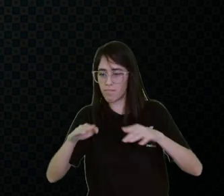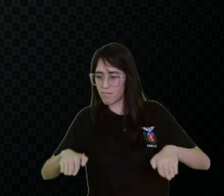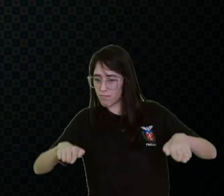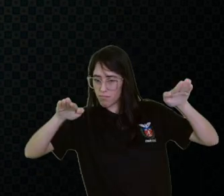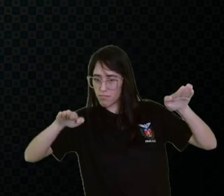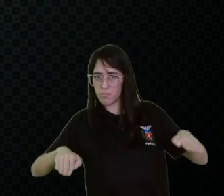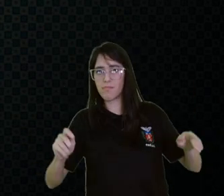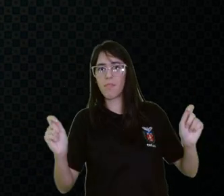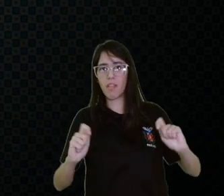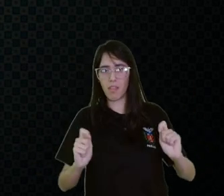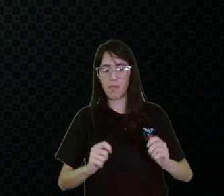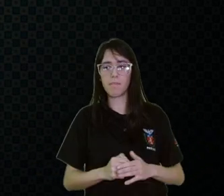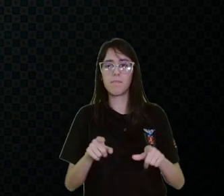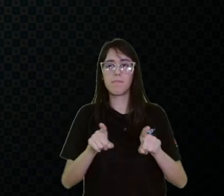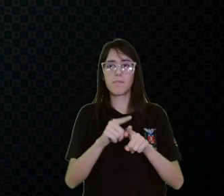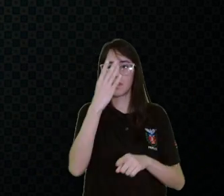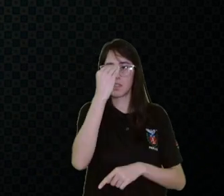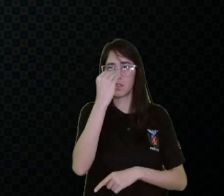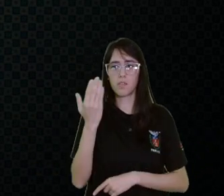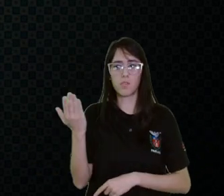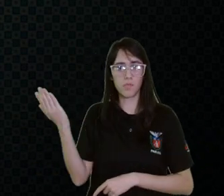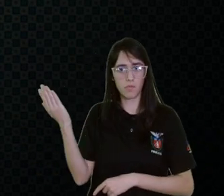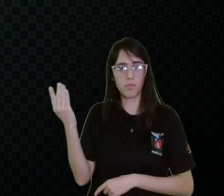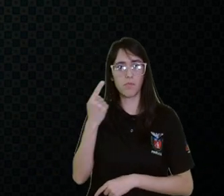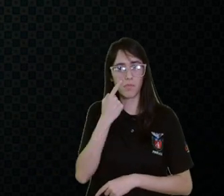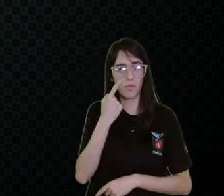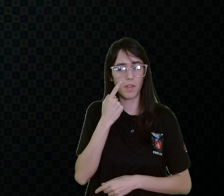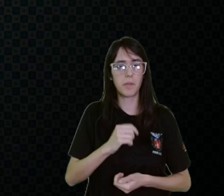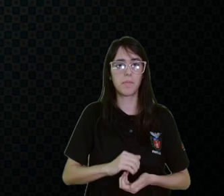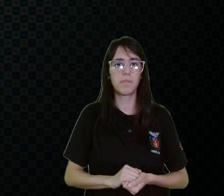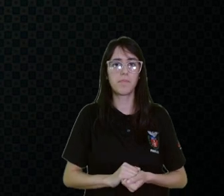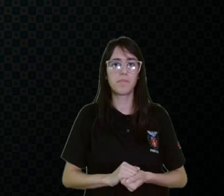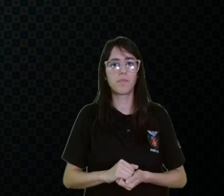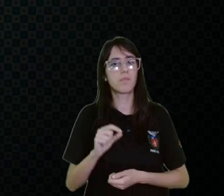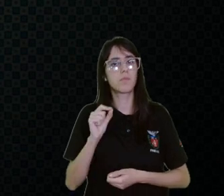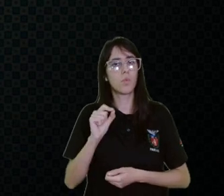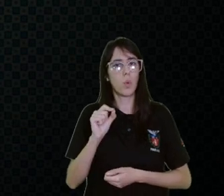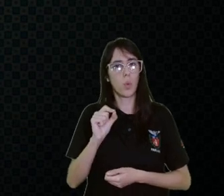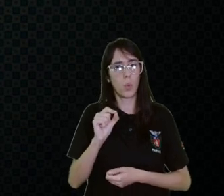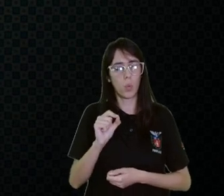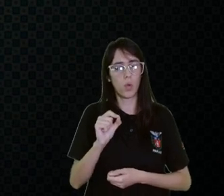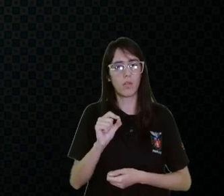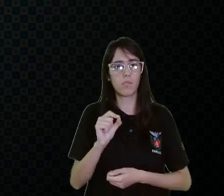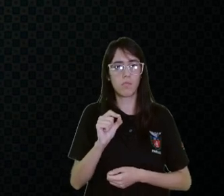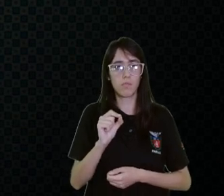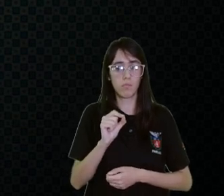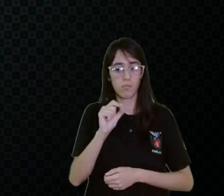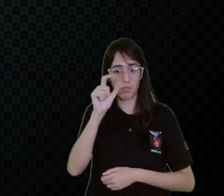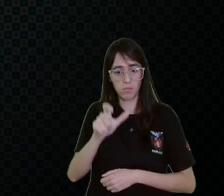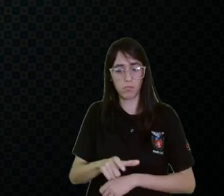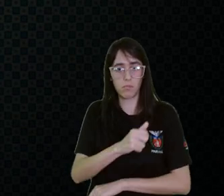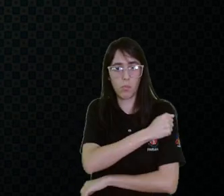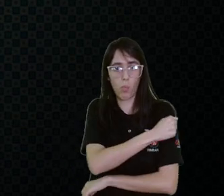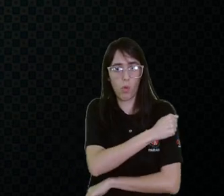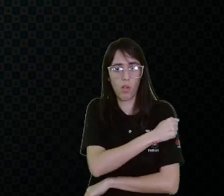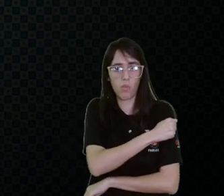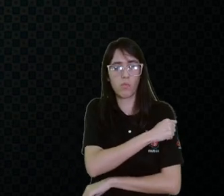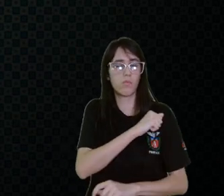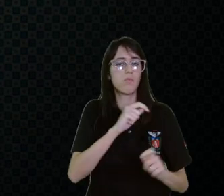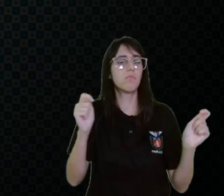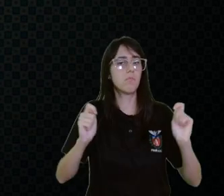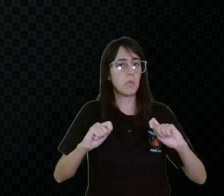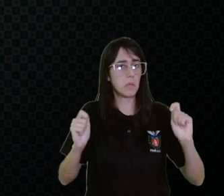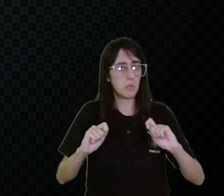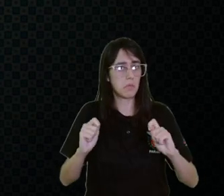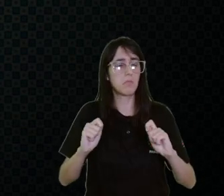Aqui à direita nós temos uma foto de um parapódio que é possibilitar que esse estudante possa realizar